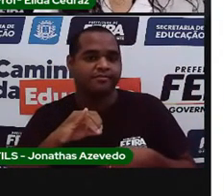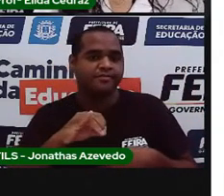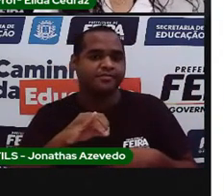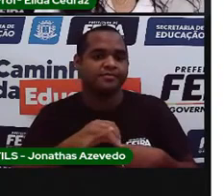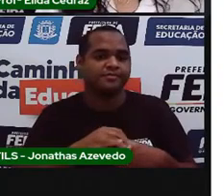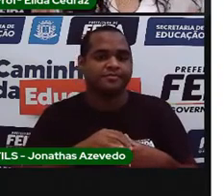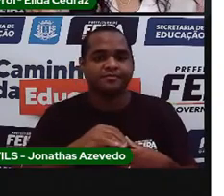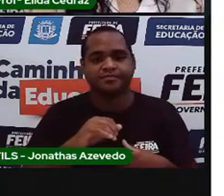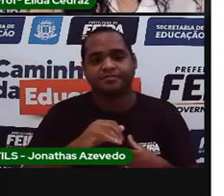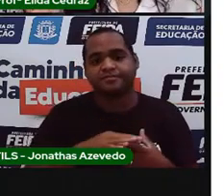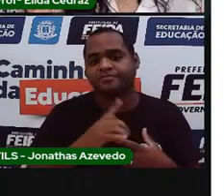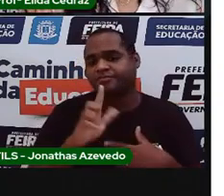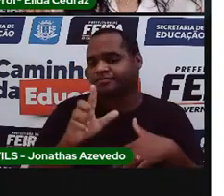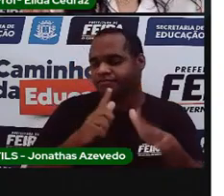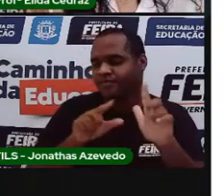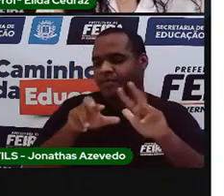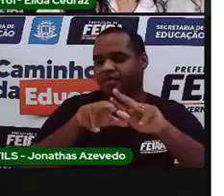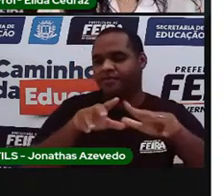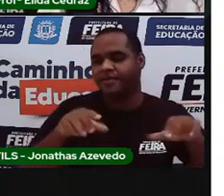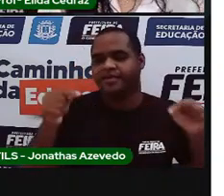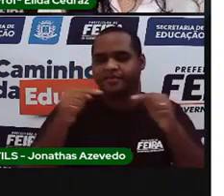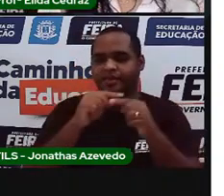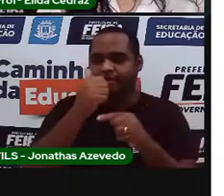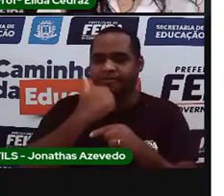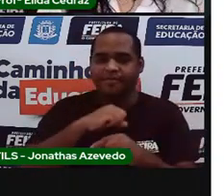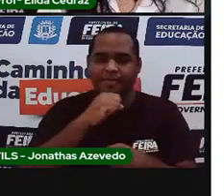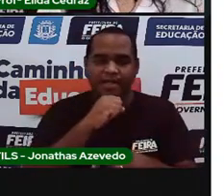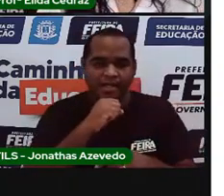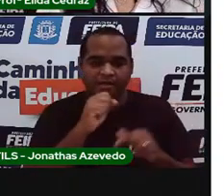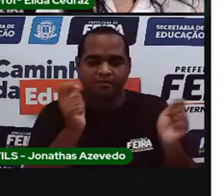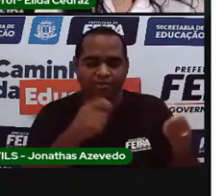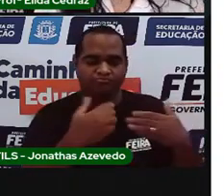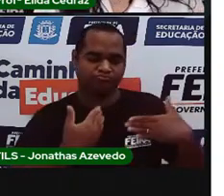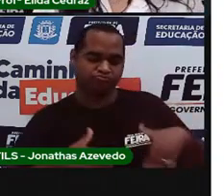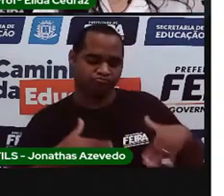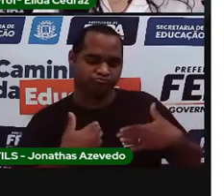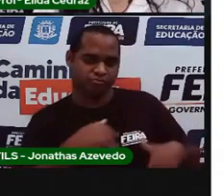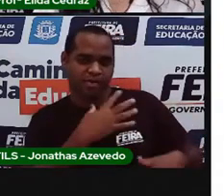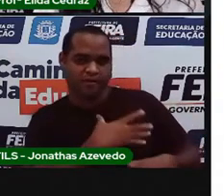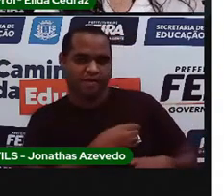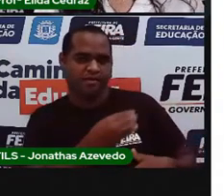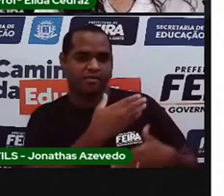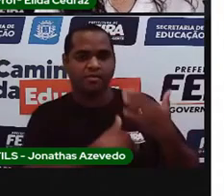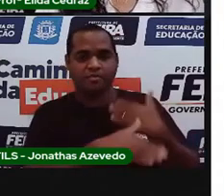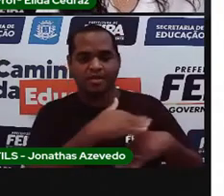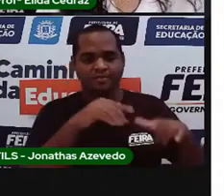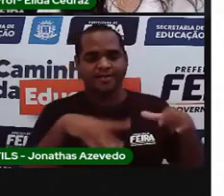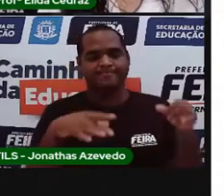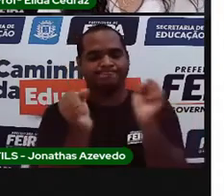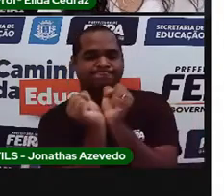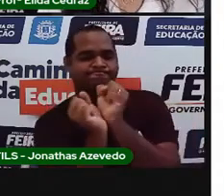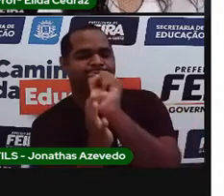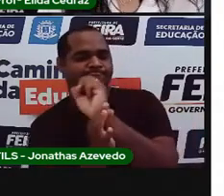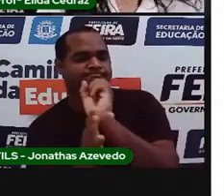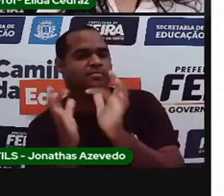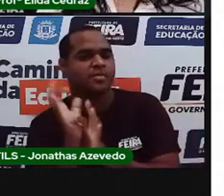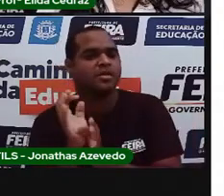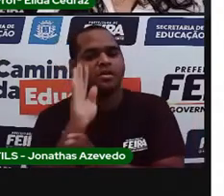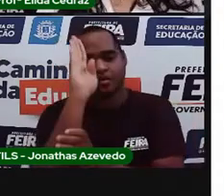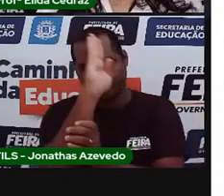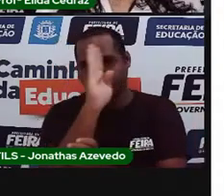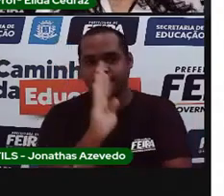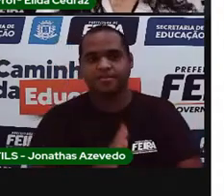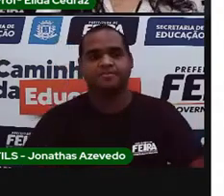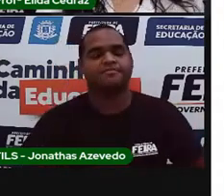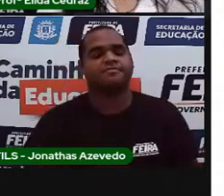aquelas que as mães faziam para acalmar os seus filhos na época em que existia a escravidão no Brasil?